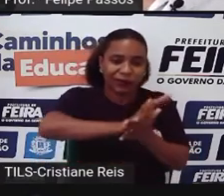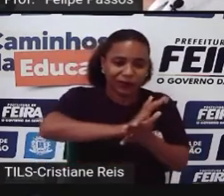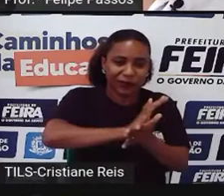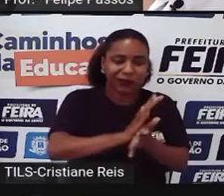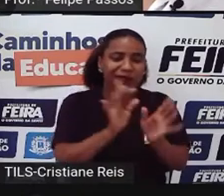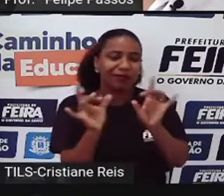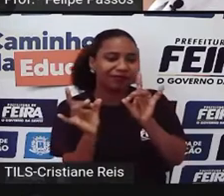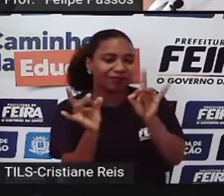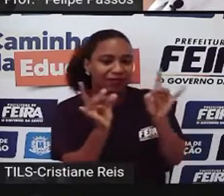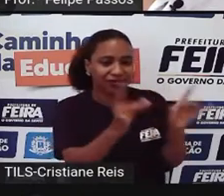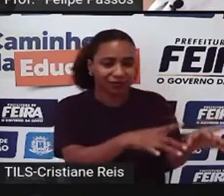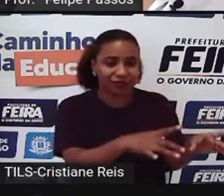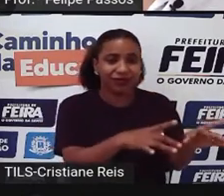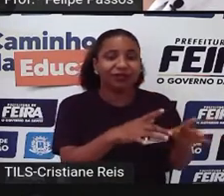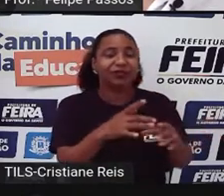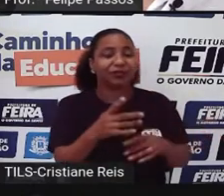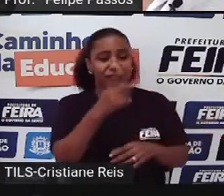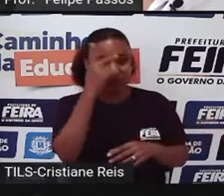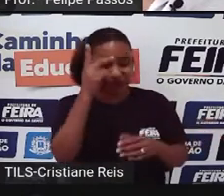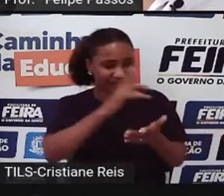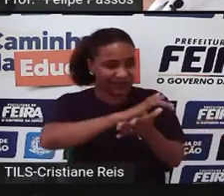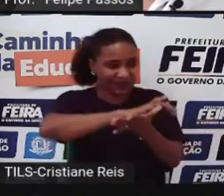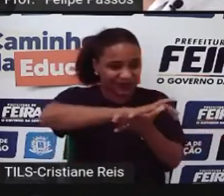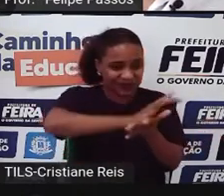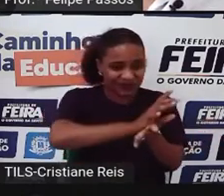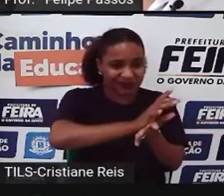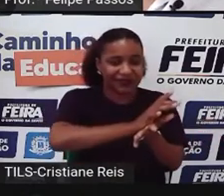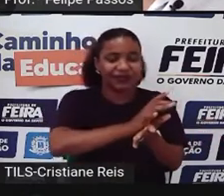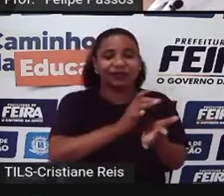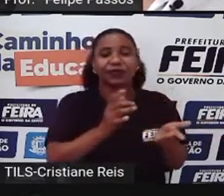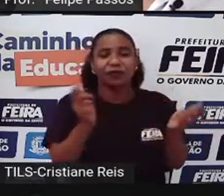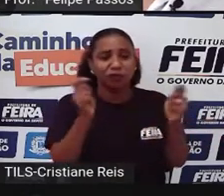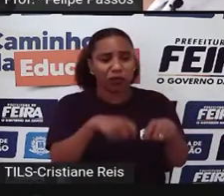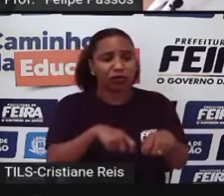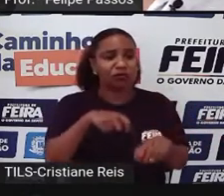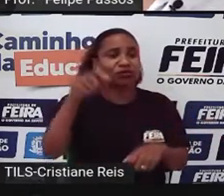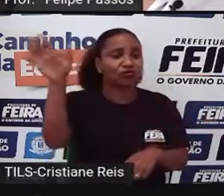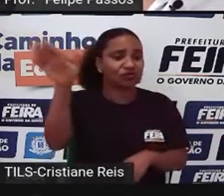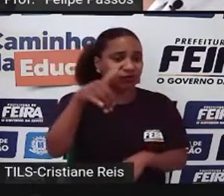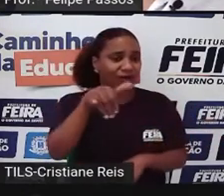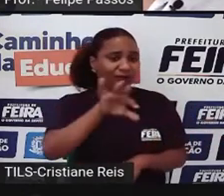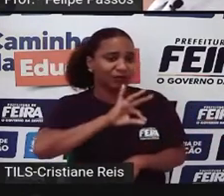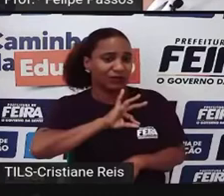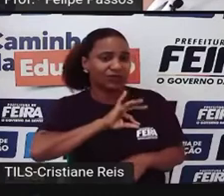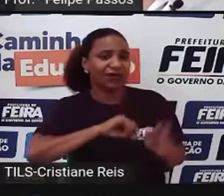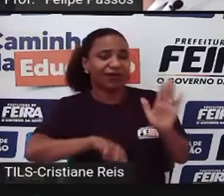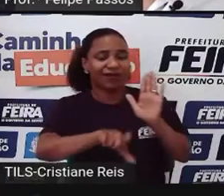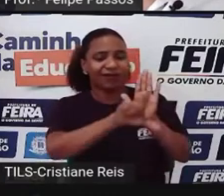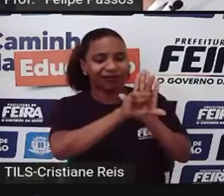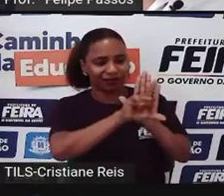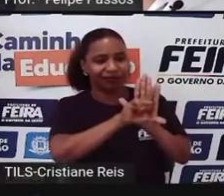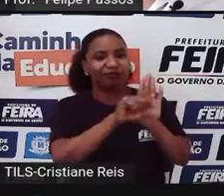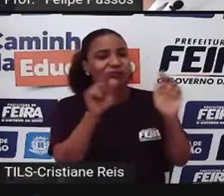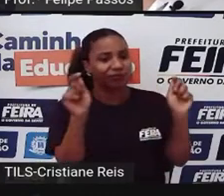animal sendo Agredito fisicamente Pode acionar a polícia Porque hoje é lei Né